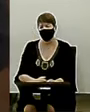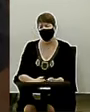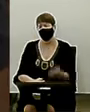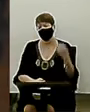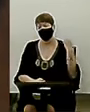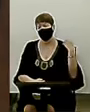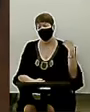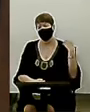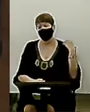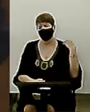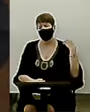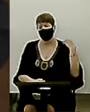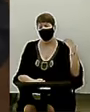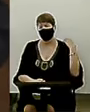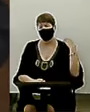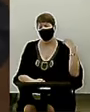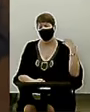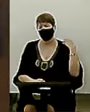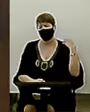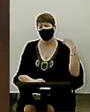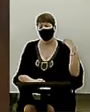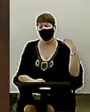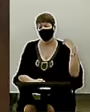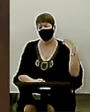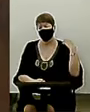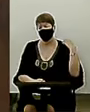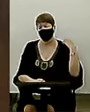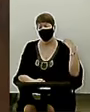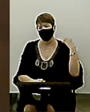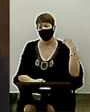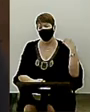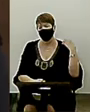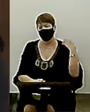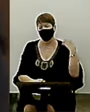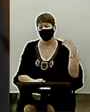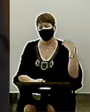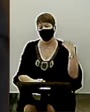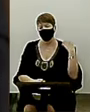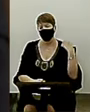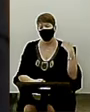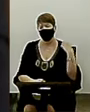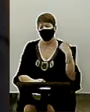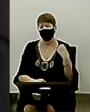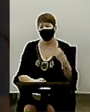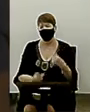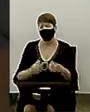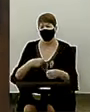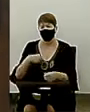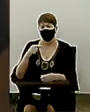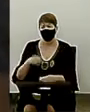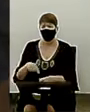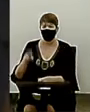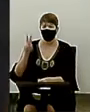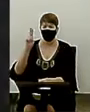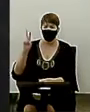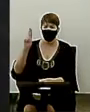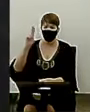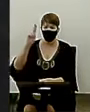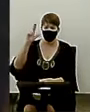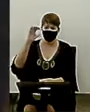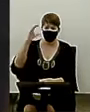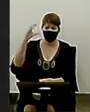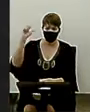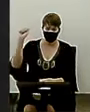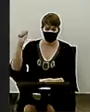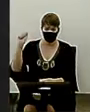acampamento, talvez você nem se lembre, lá no APC. Eu estava em Uruaçu, o Revenho Delci disse, olha, tem um casal de missionários lá